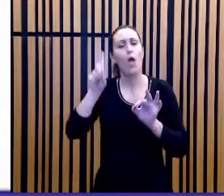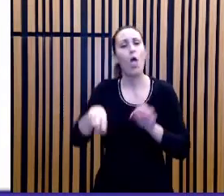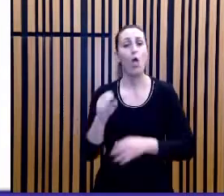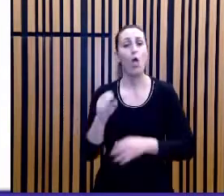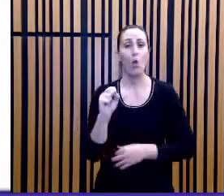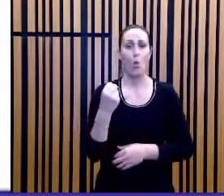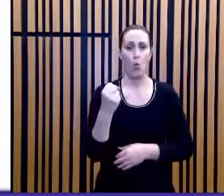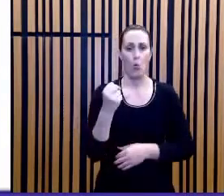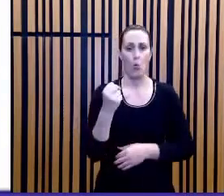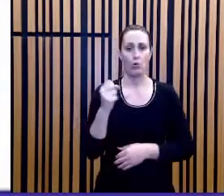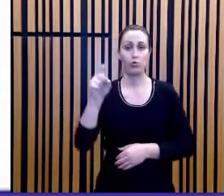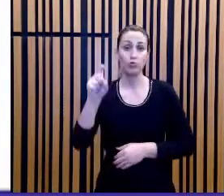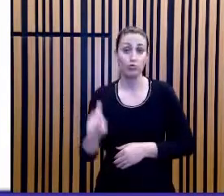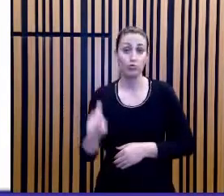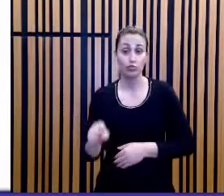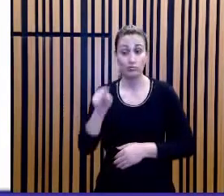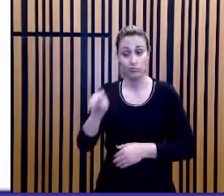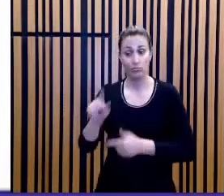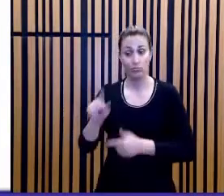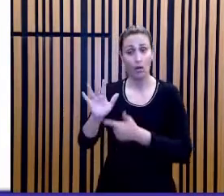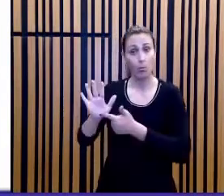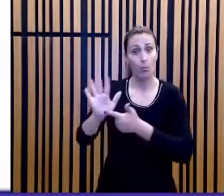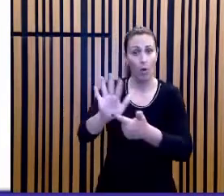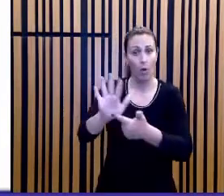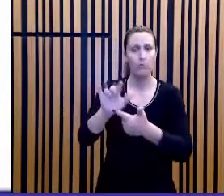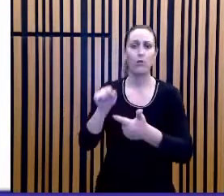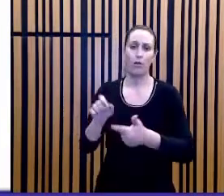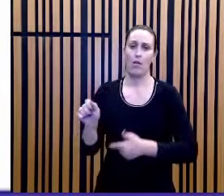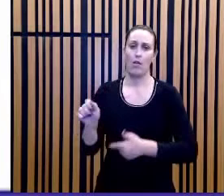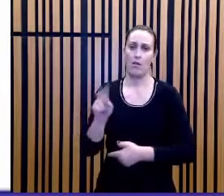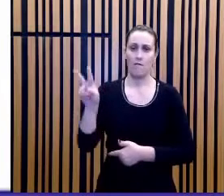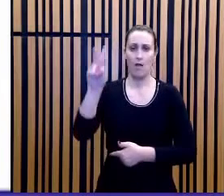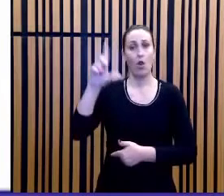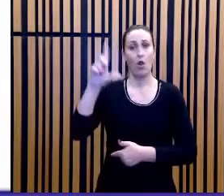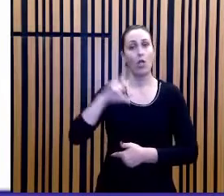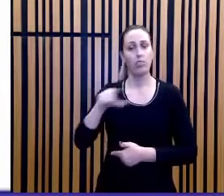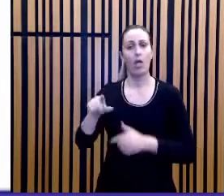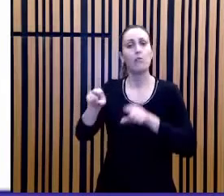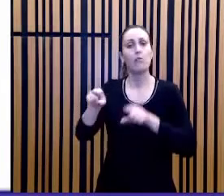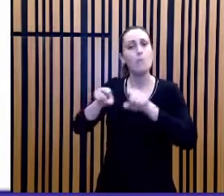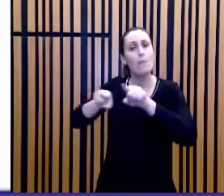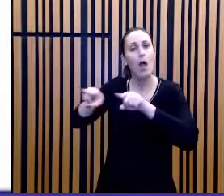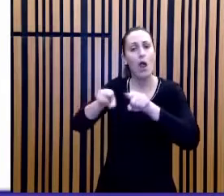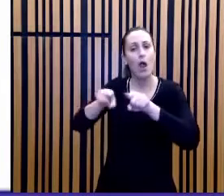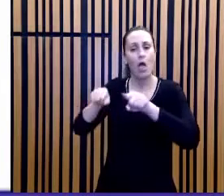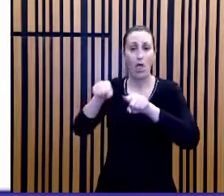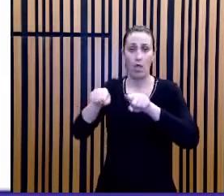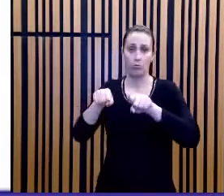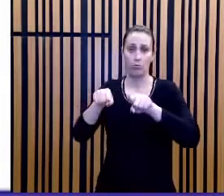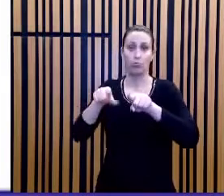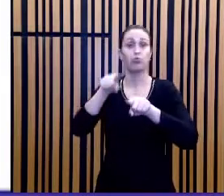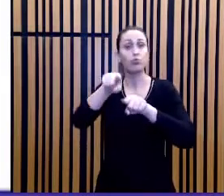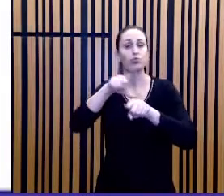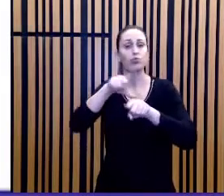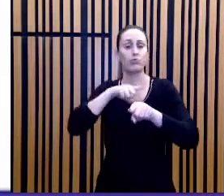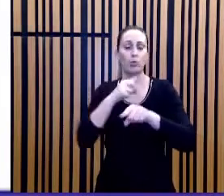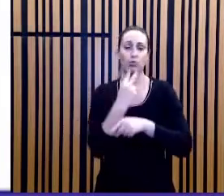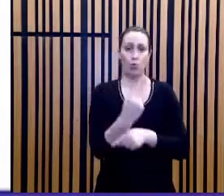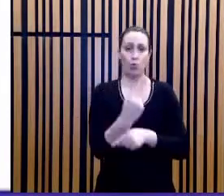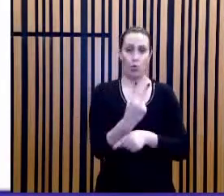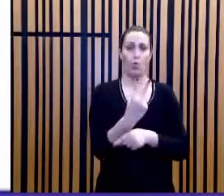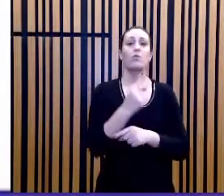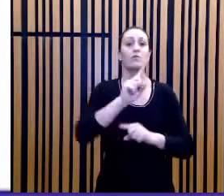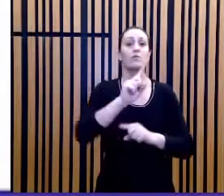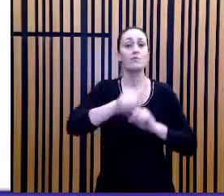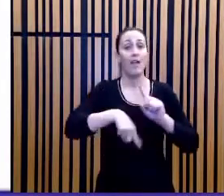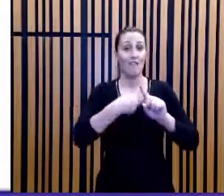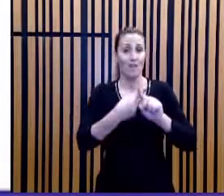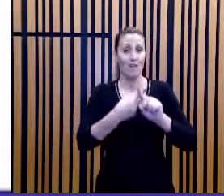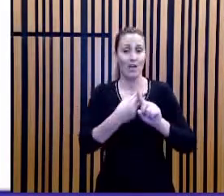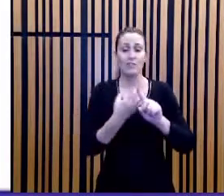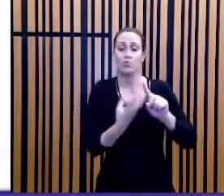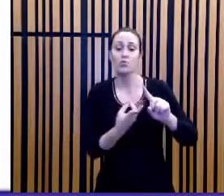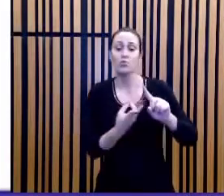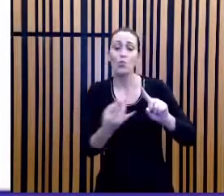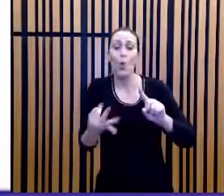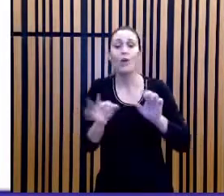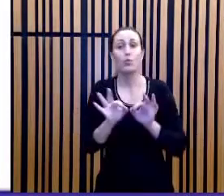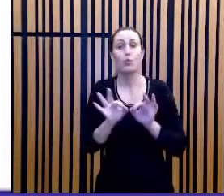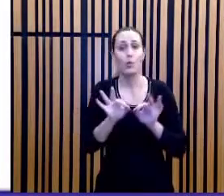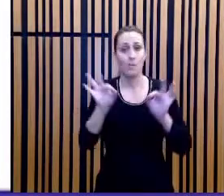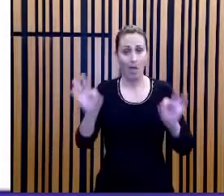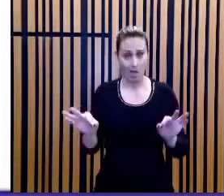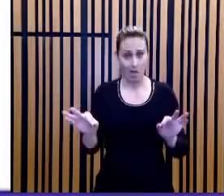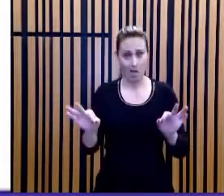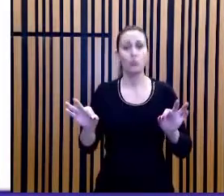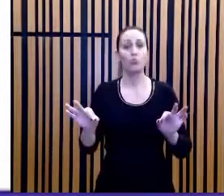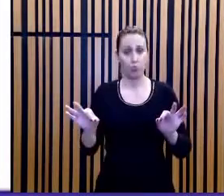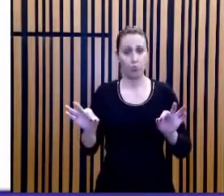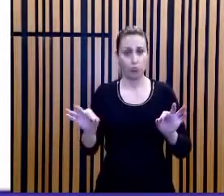,00.,00 é a expressão que nos dá o custo da cerca para os dois lados paralelos ao rio. Você multiplica 2 pelo número de metros do comprimento, pelo